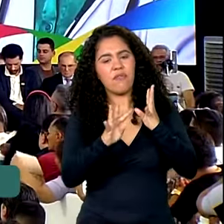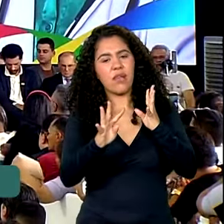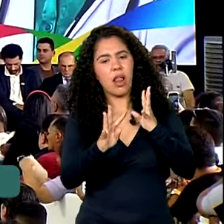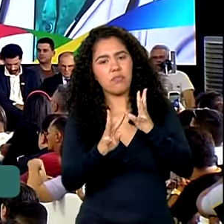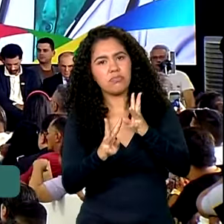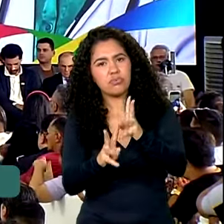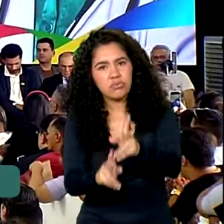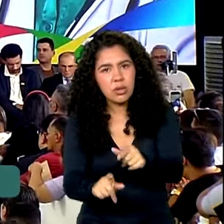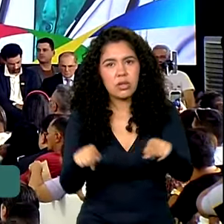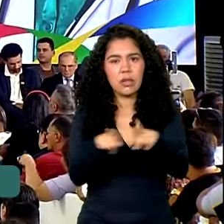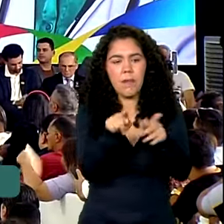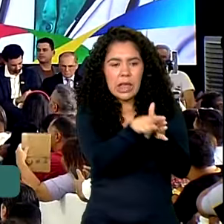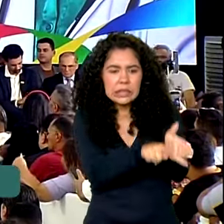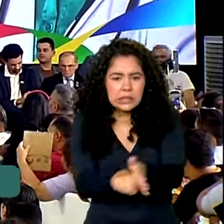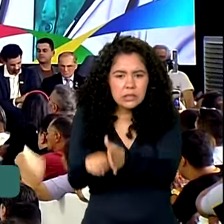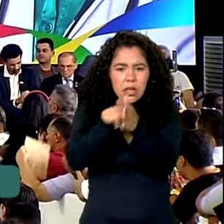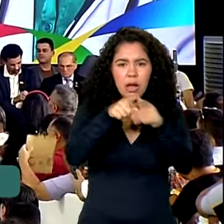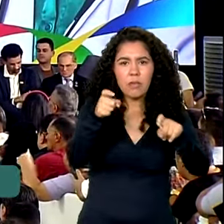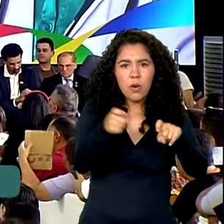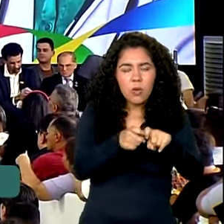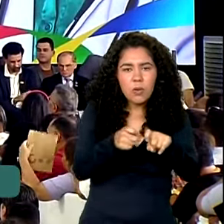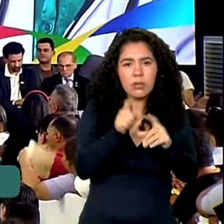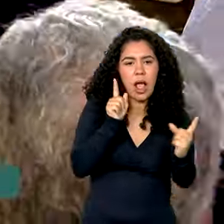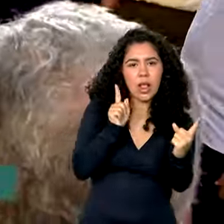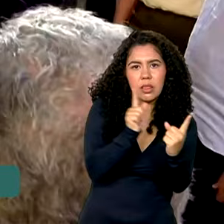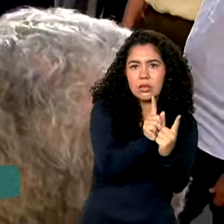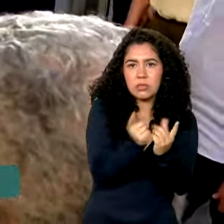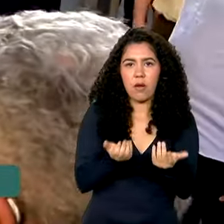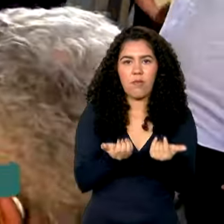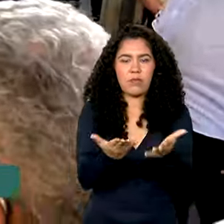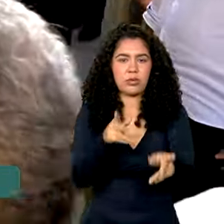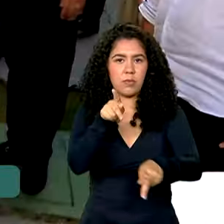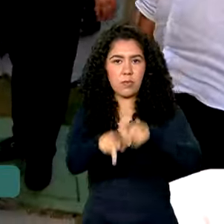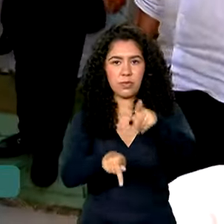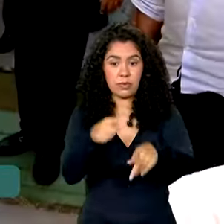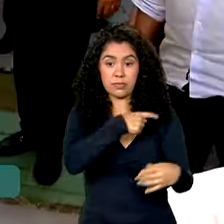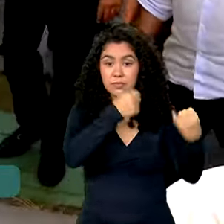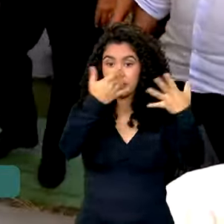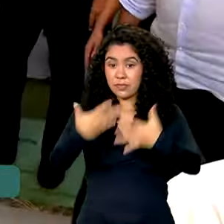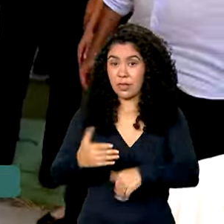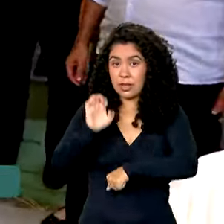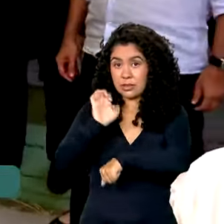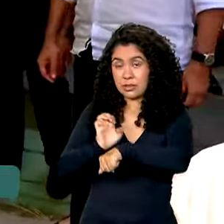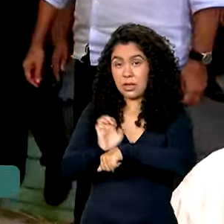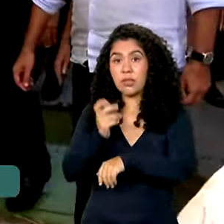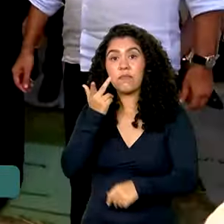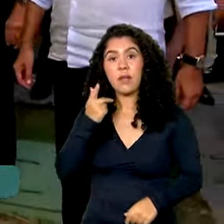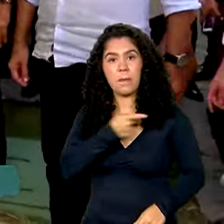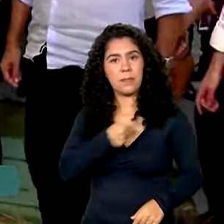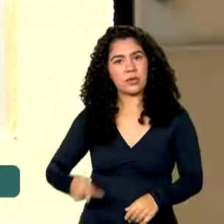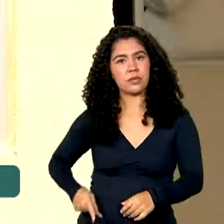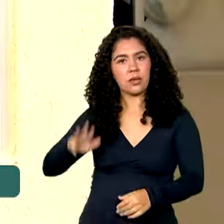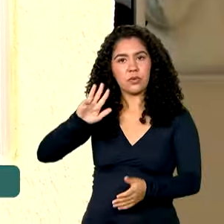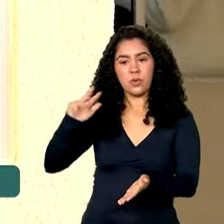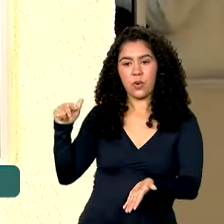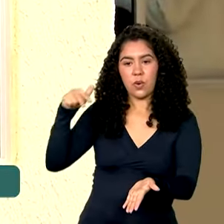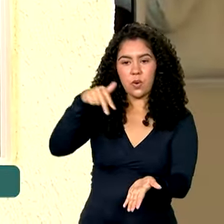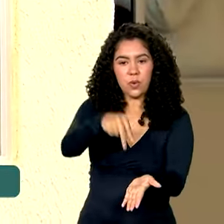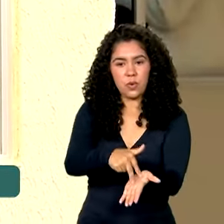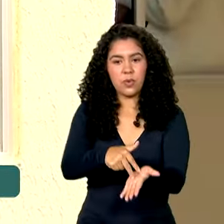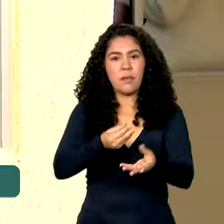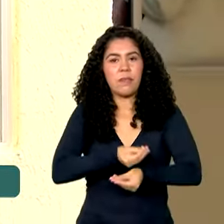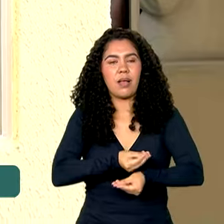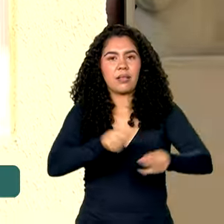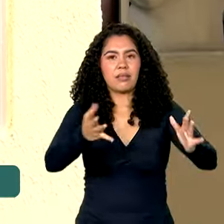exames, para consultas de toda a nossa população. Em Fortaleza, o presidente Lula também participou da entrega de unidades